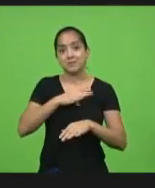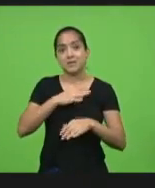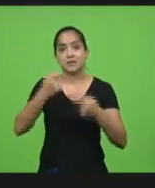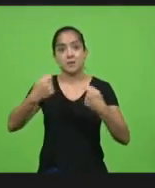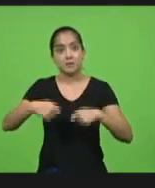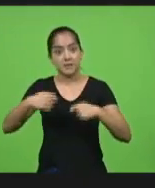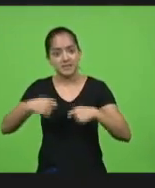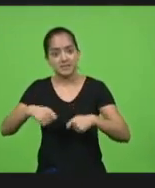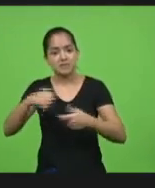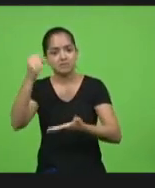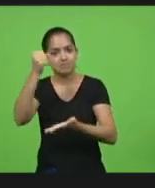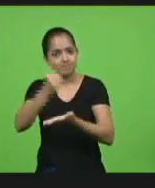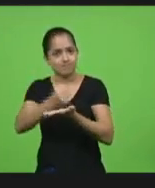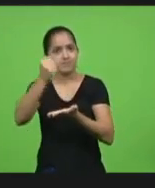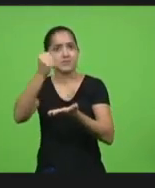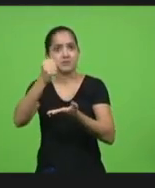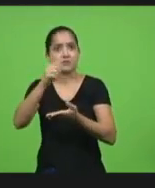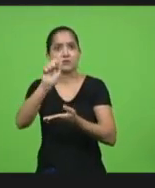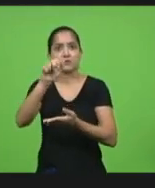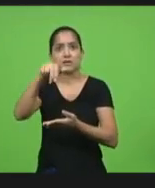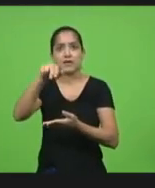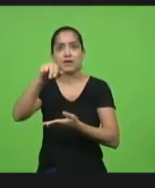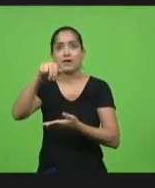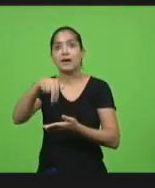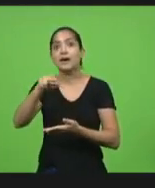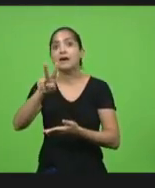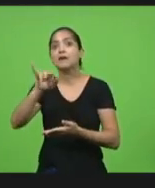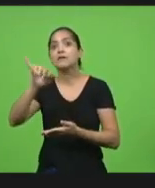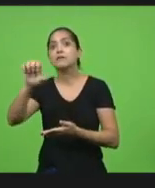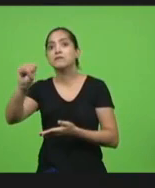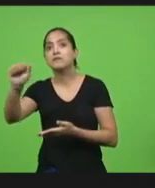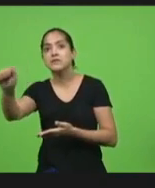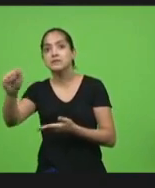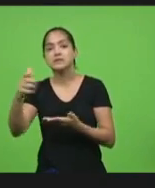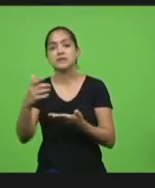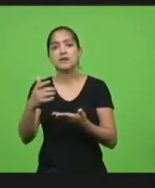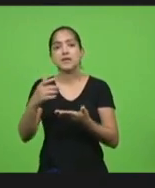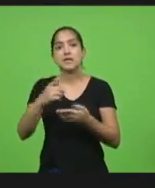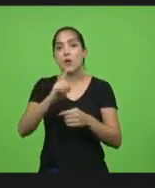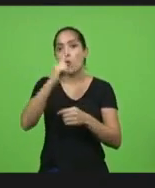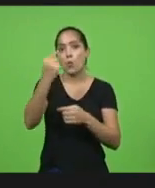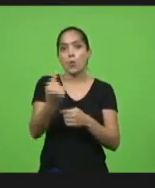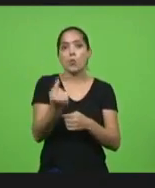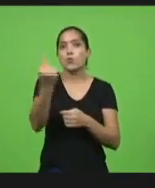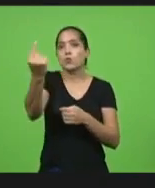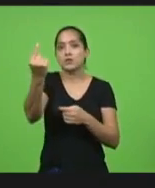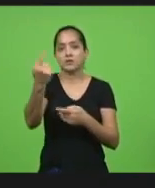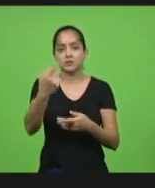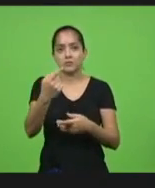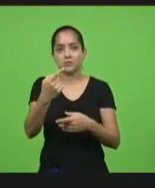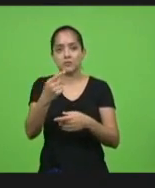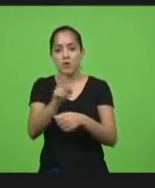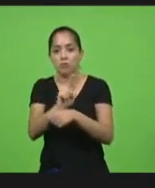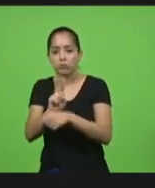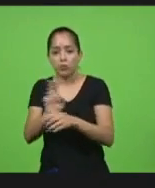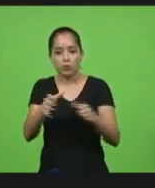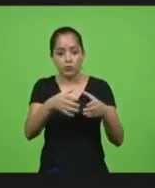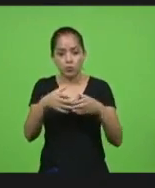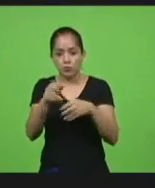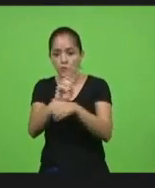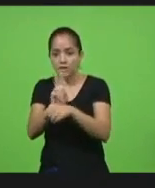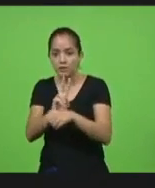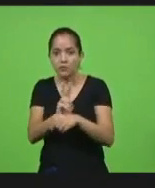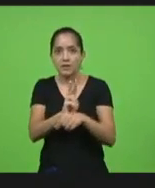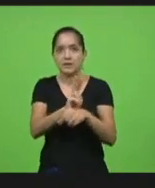certificação da Anvisa e por que da Anvisa porque é o único órgão regulador que nós temos no Brasil a gente não poderia colocar nenhum